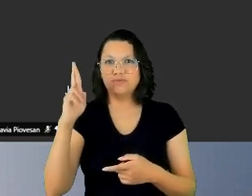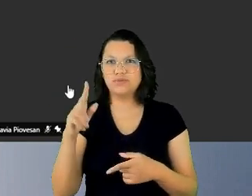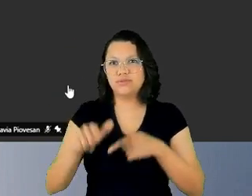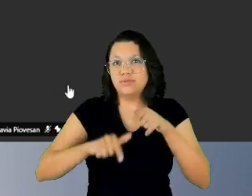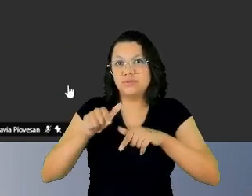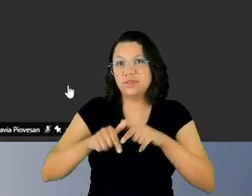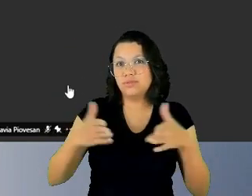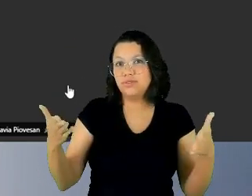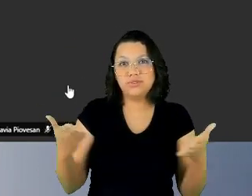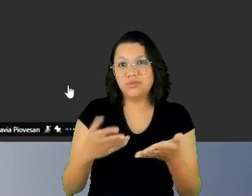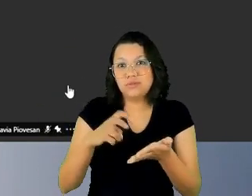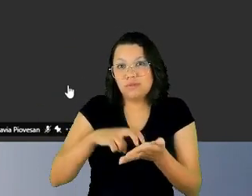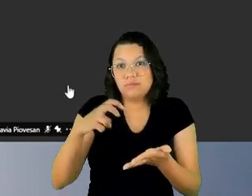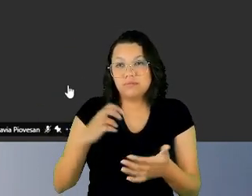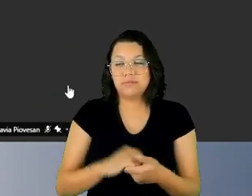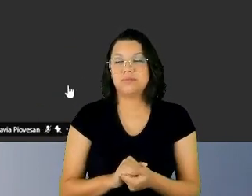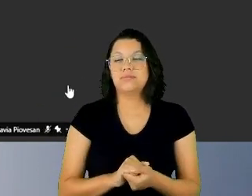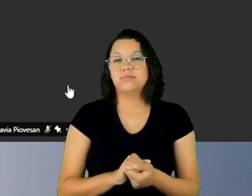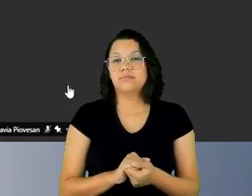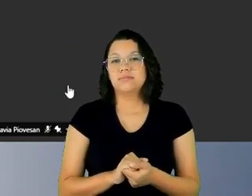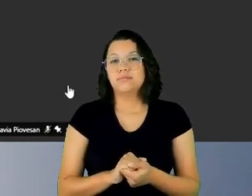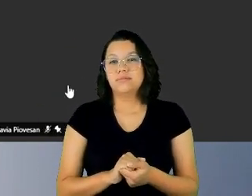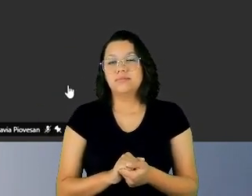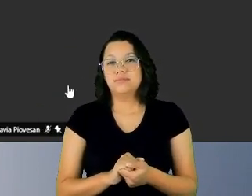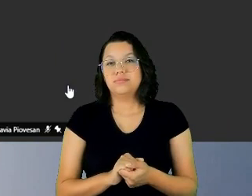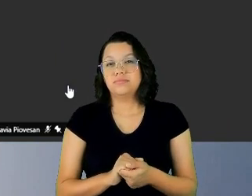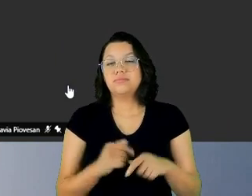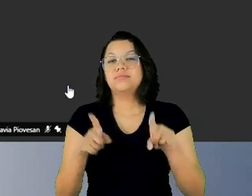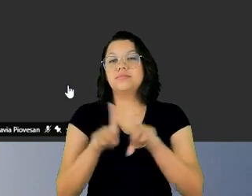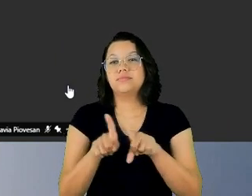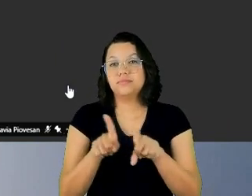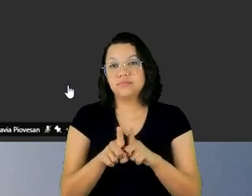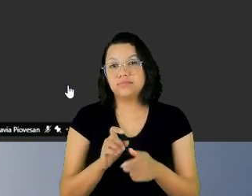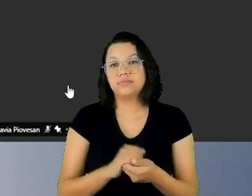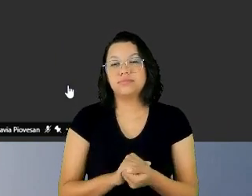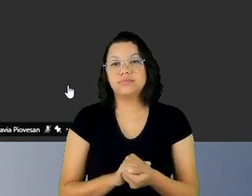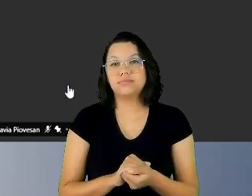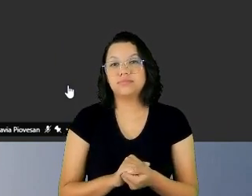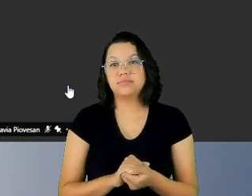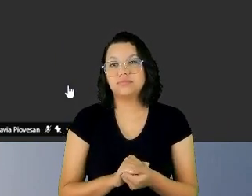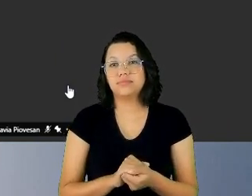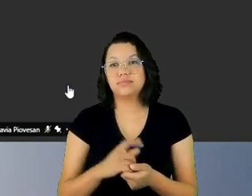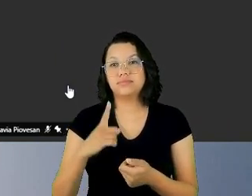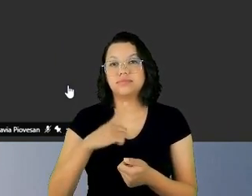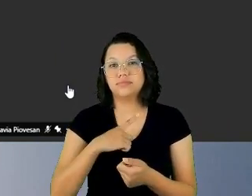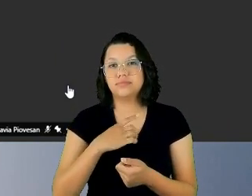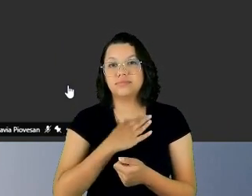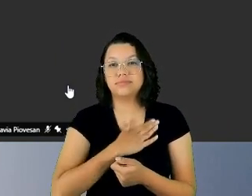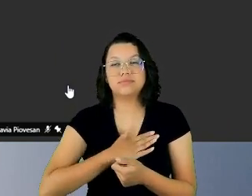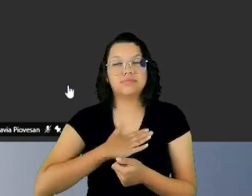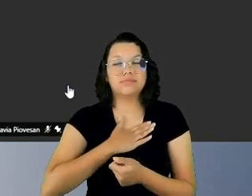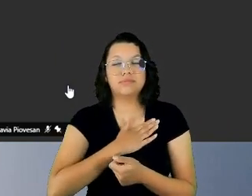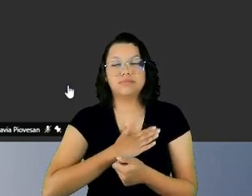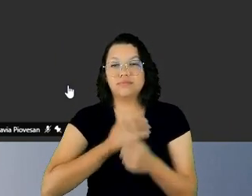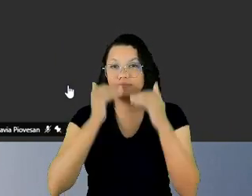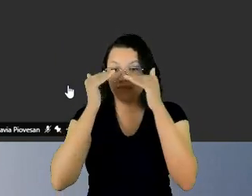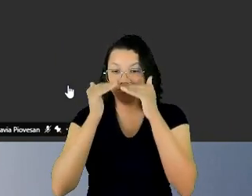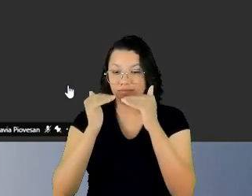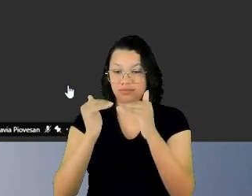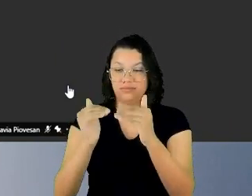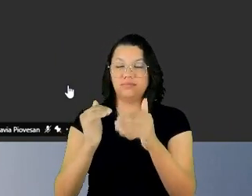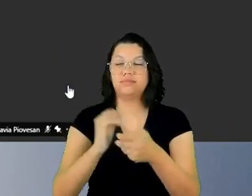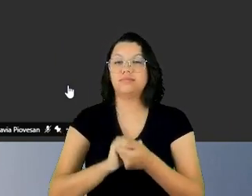Além de tudo, eu tenho o prazer e a honra de estar aqui com